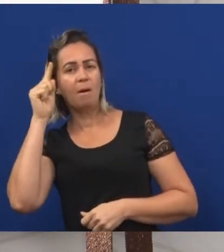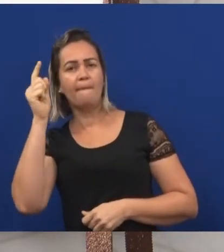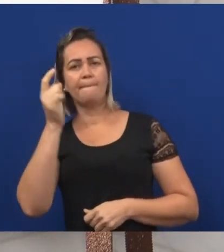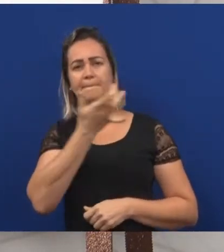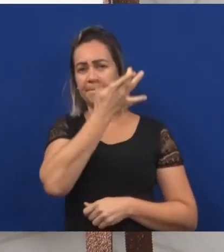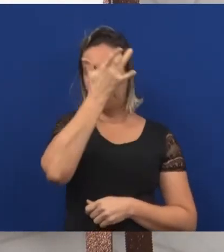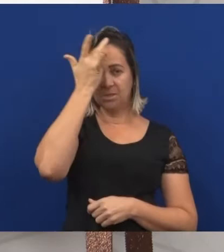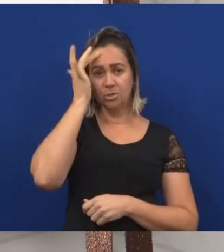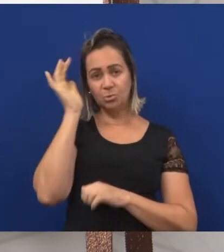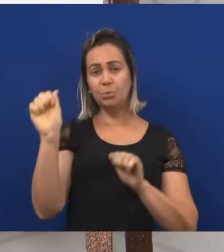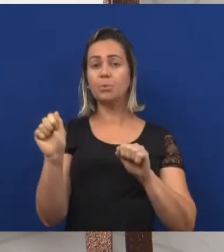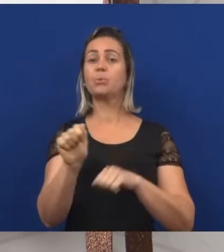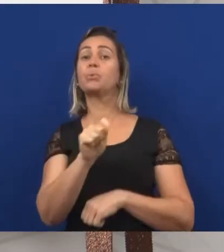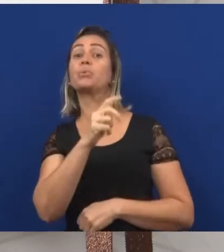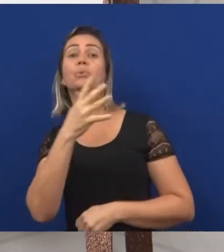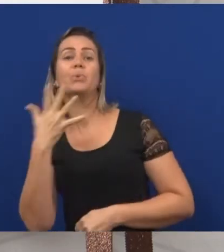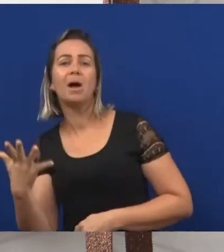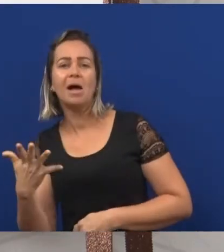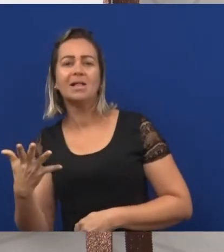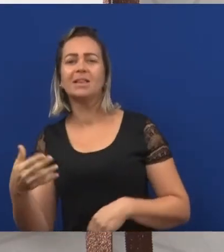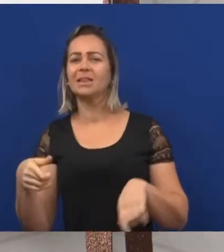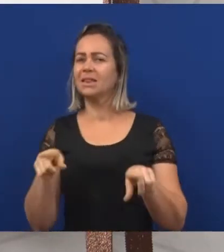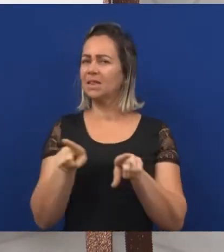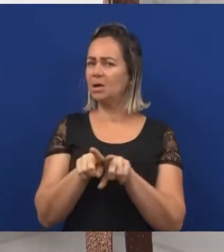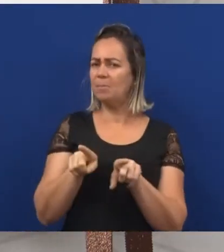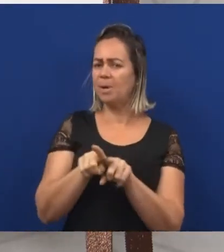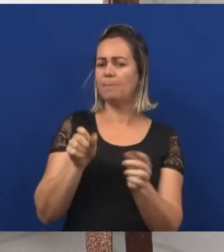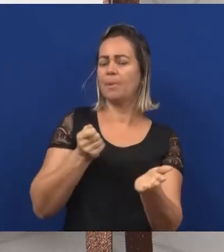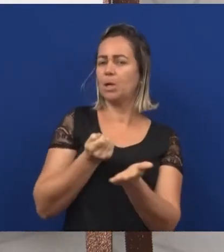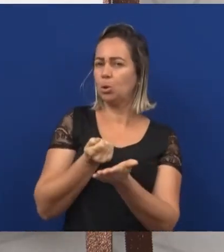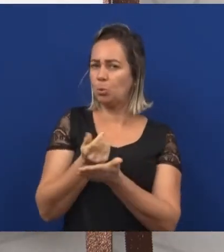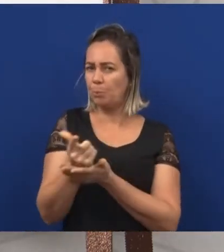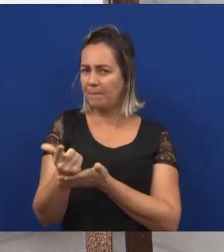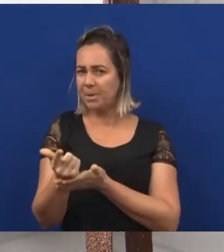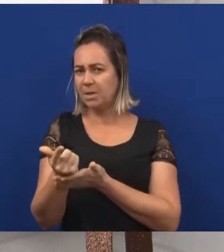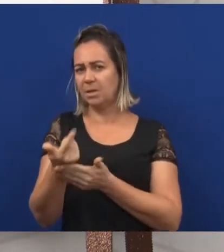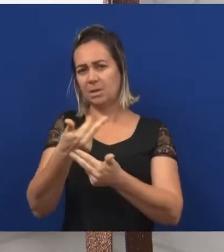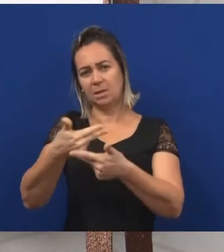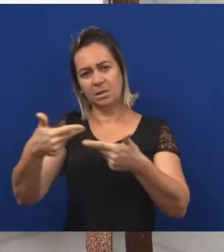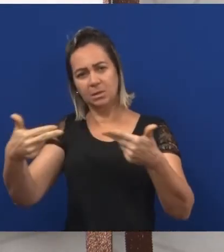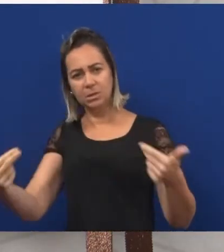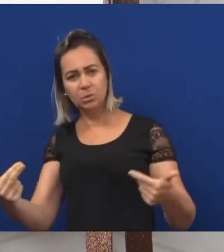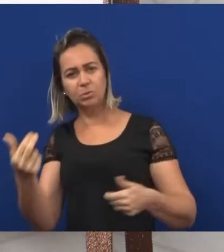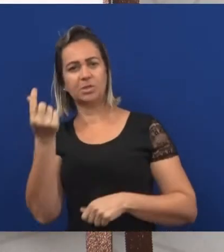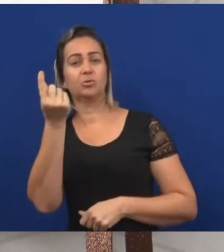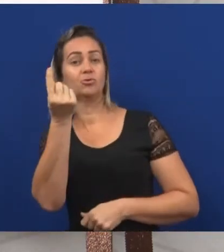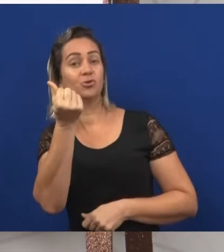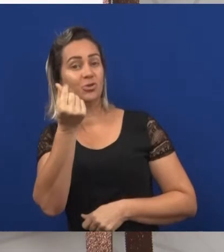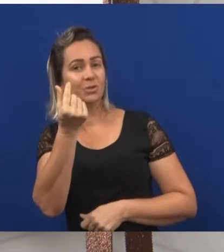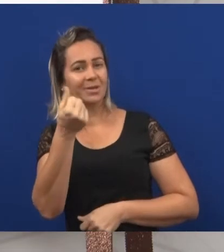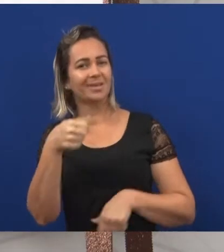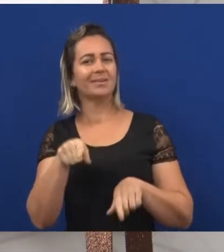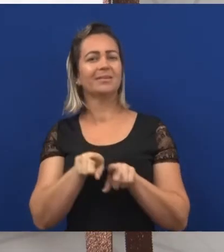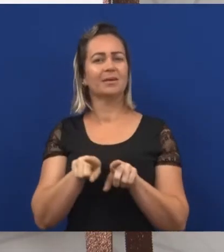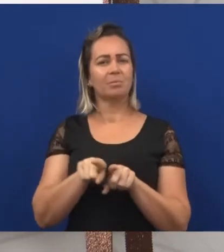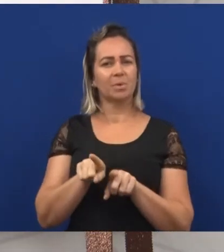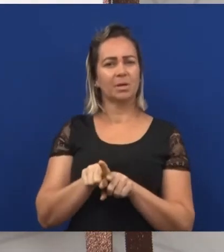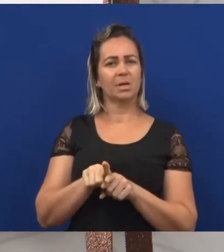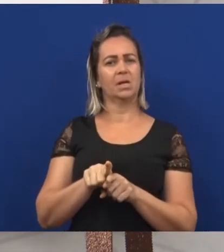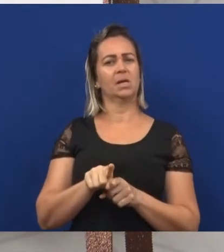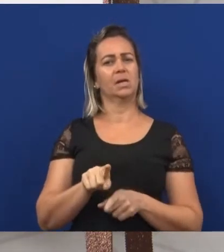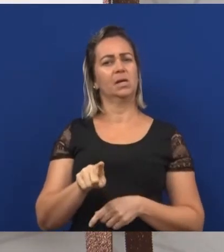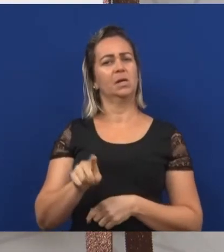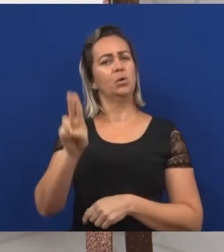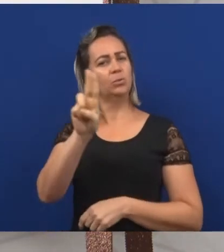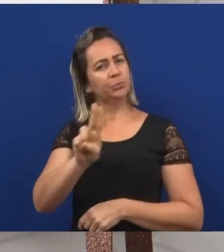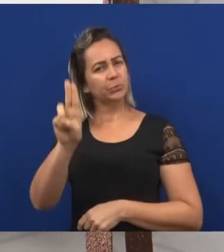para comprar, alugar cadeiras ou também para comprar coisas como a dúzia de ovos. E usou também os números para